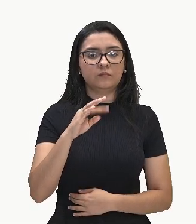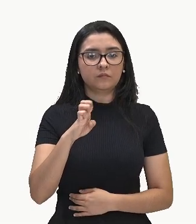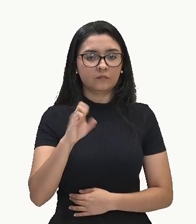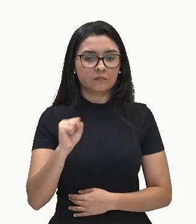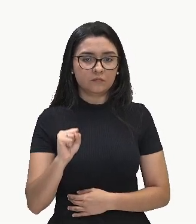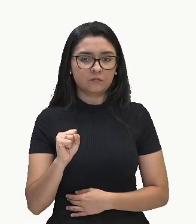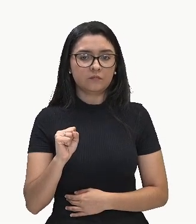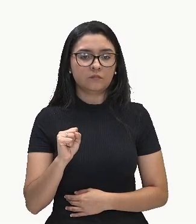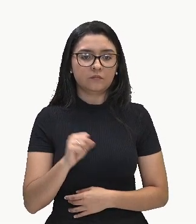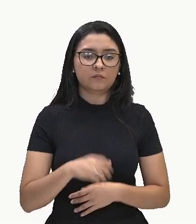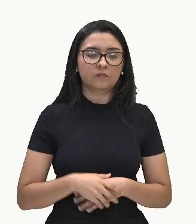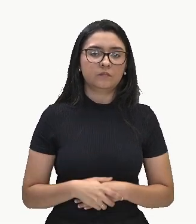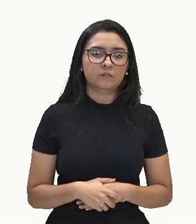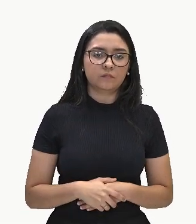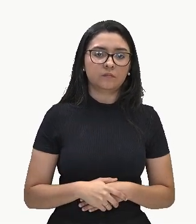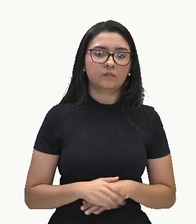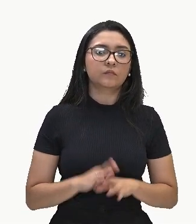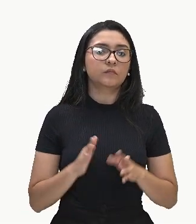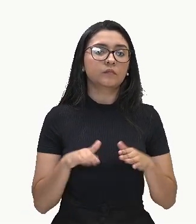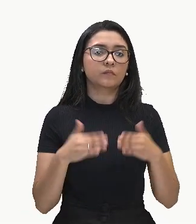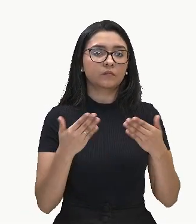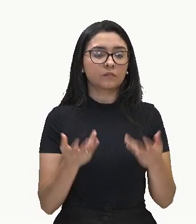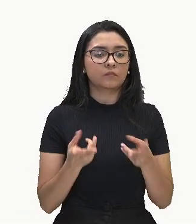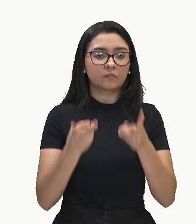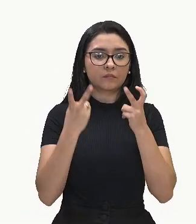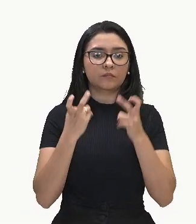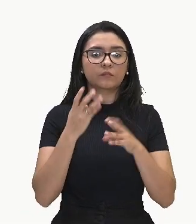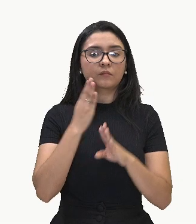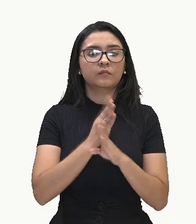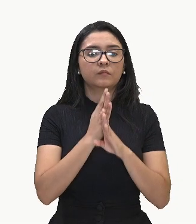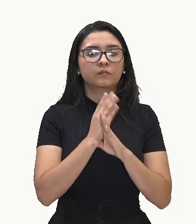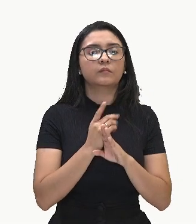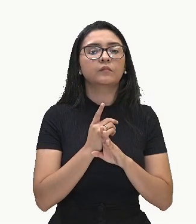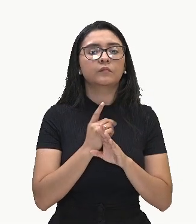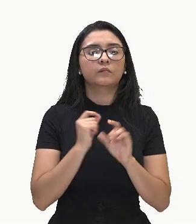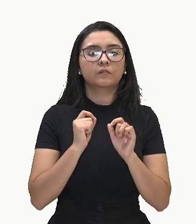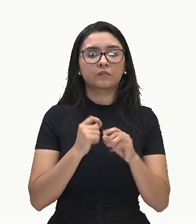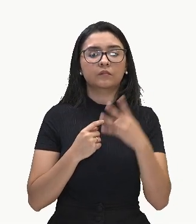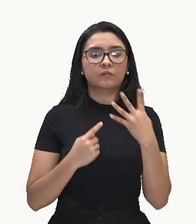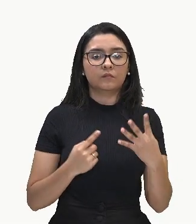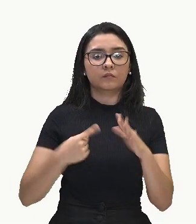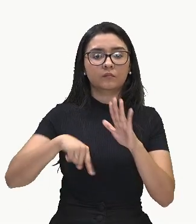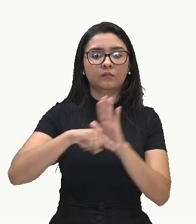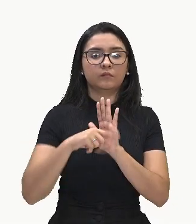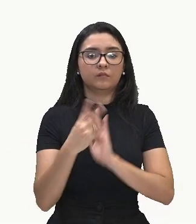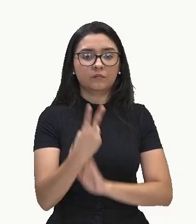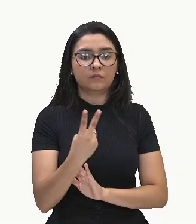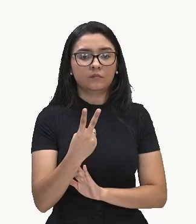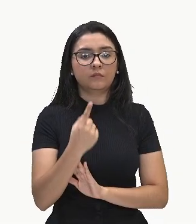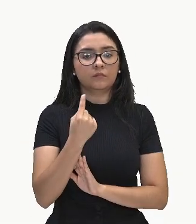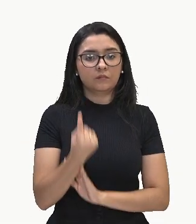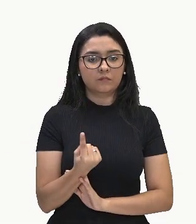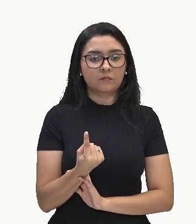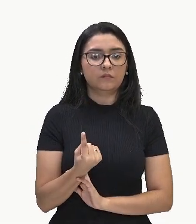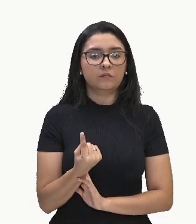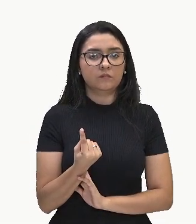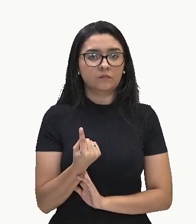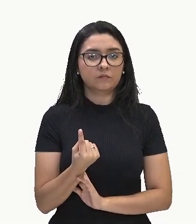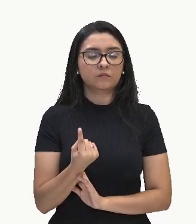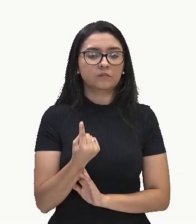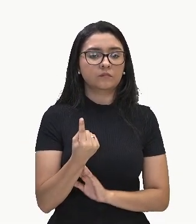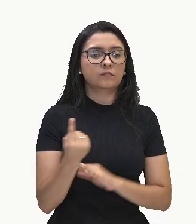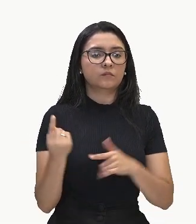quociente. Então, observe que a gente achou o 4, o menos 2 e o 1.